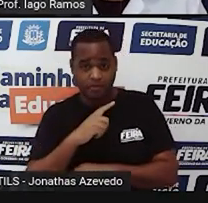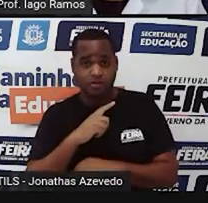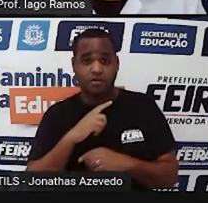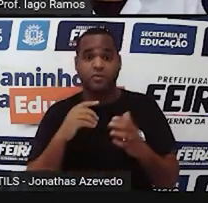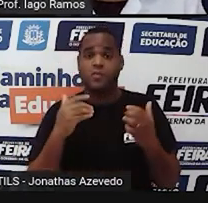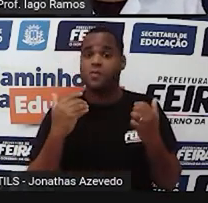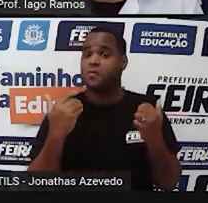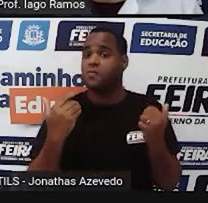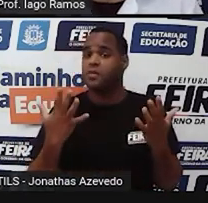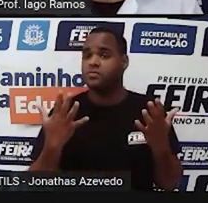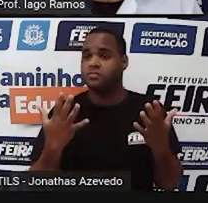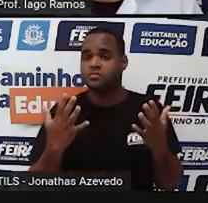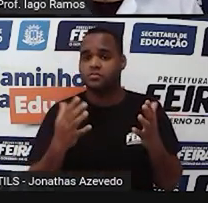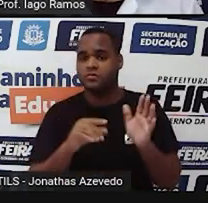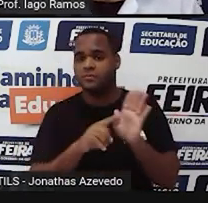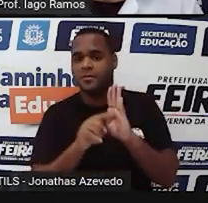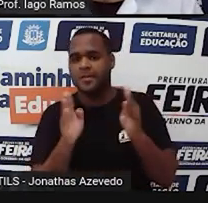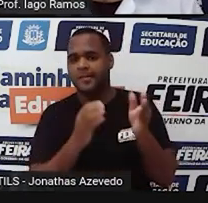apareceu no vídeo?